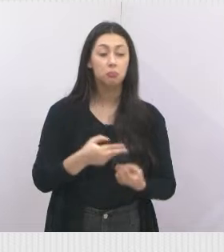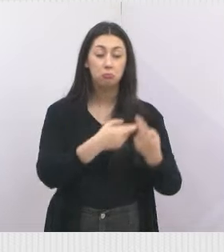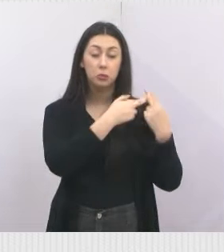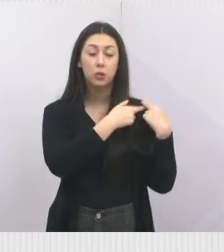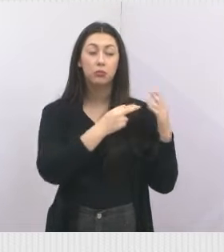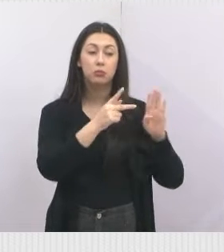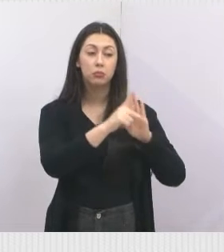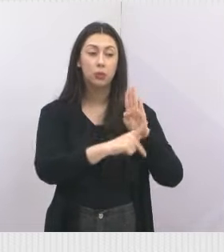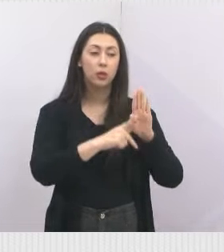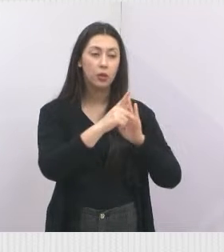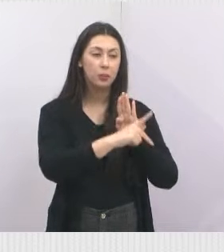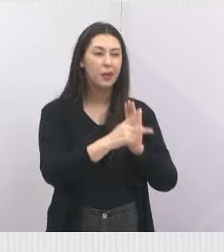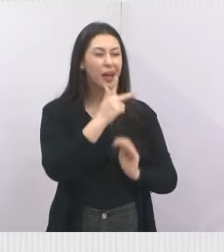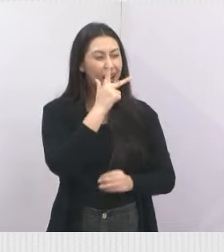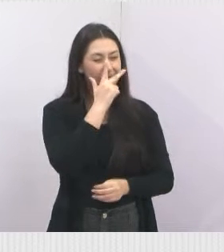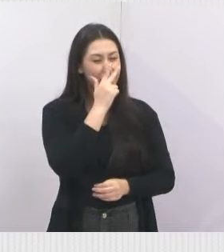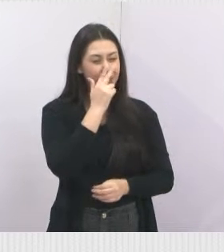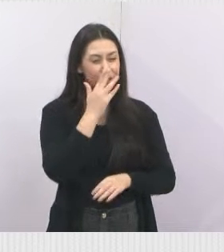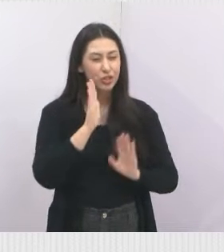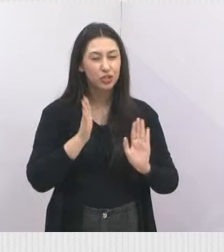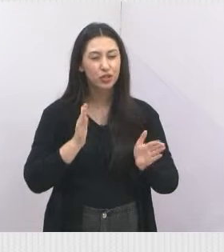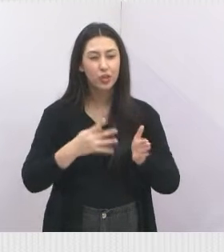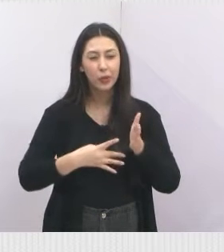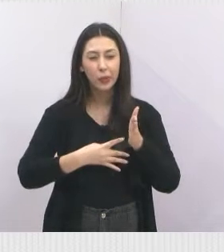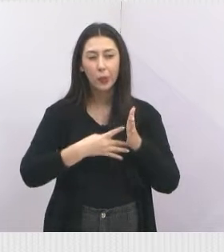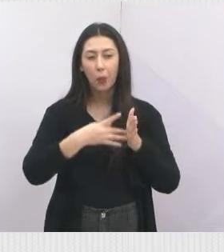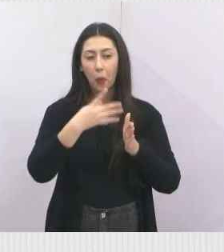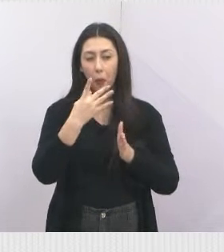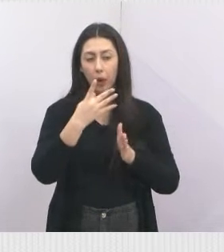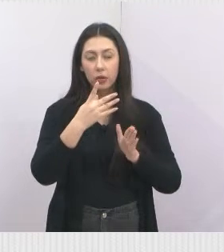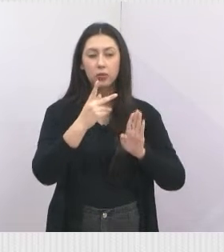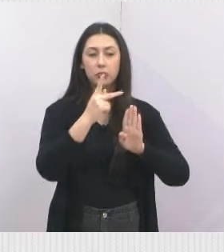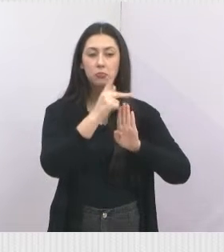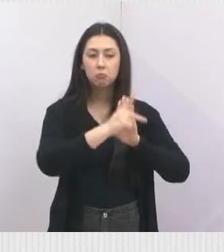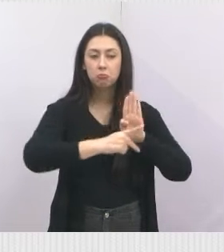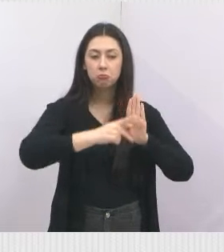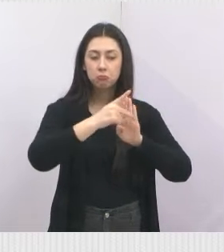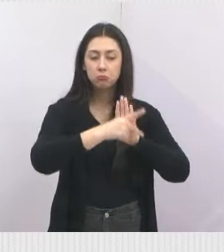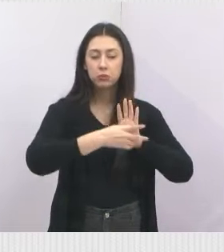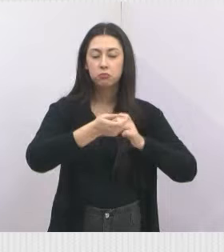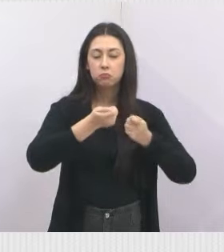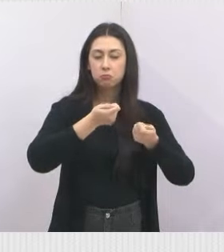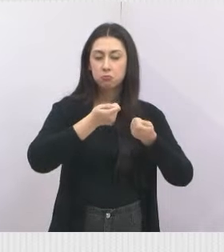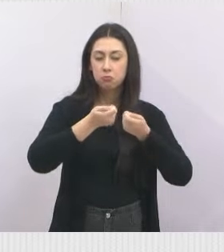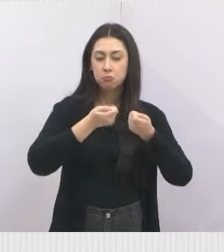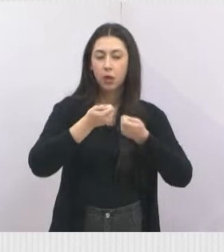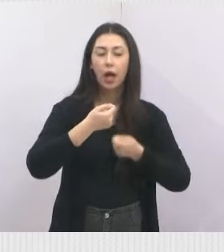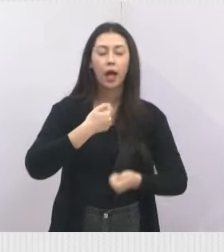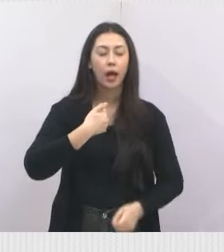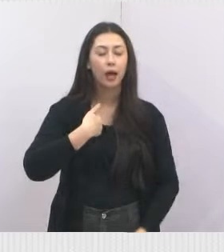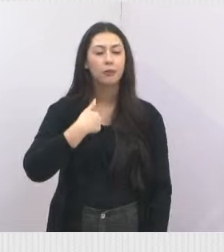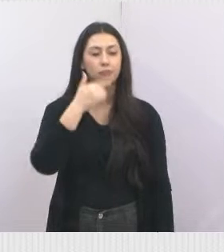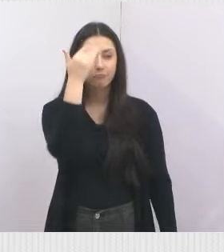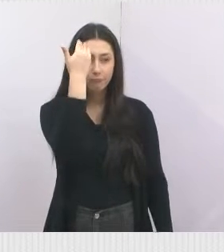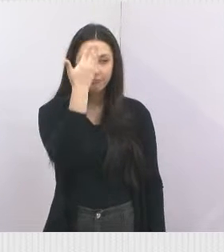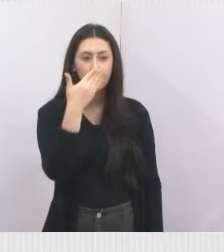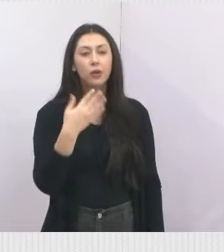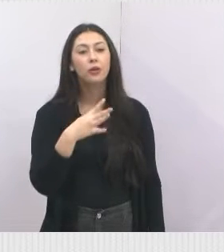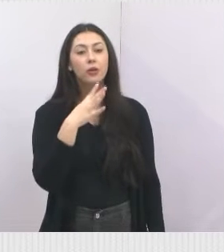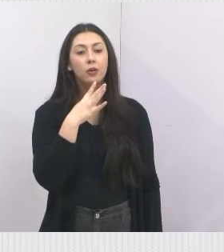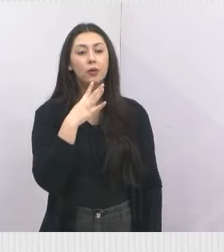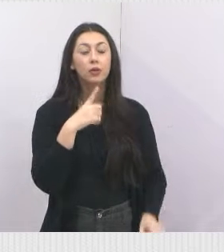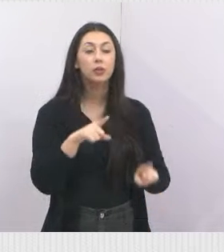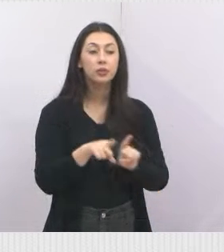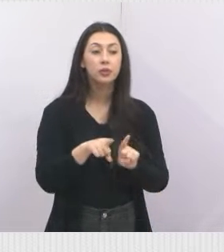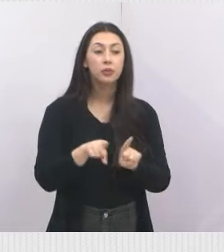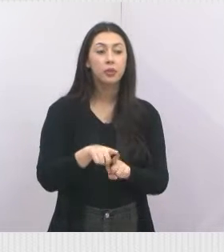É, se eu não me engano, no quarto Bom Prato que eles estão administrando. Então, tive a honra de conhecê-la. Também o Souza, que